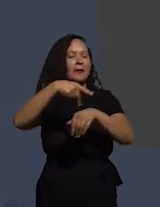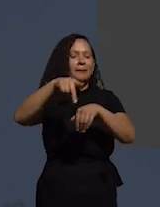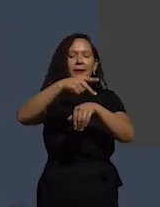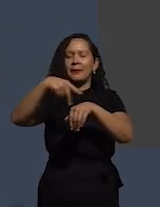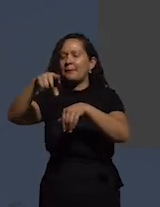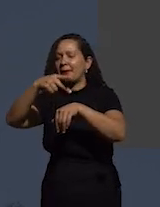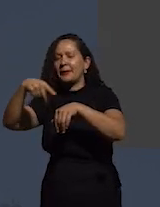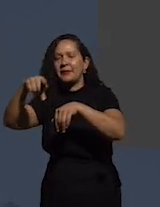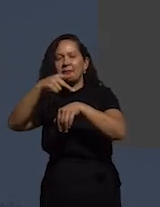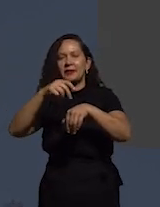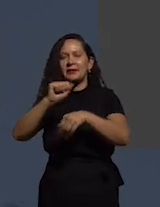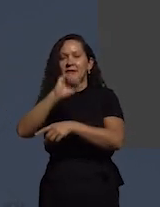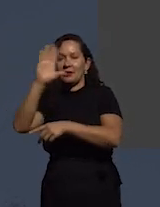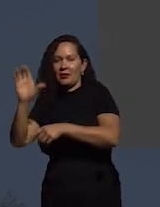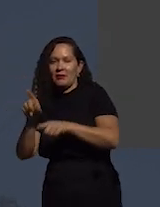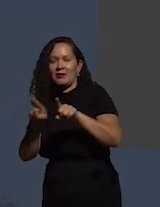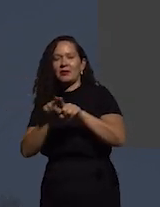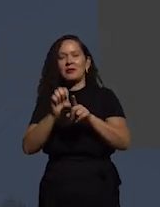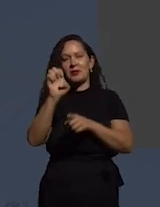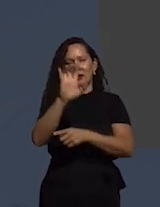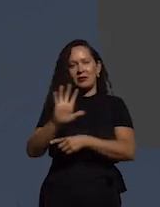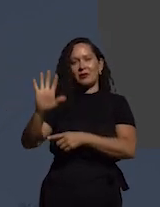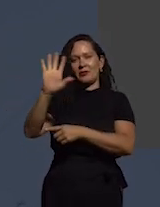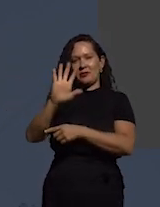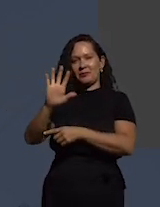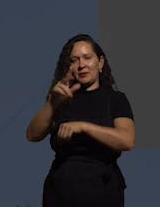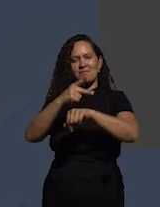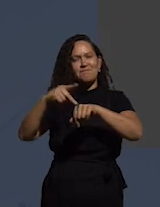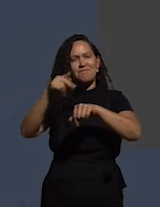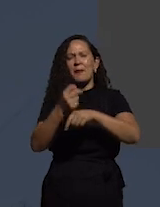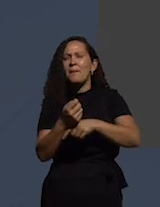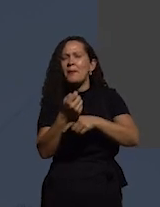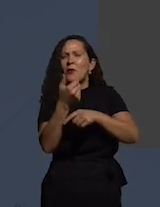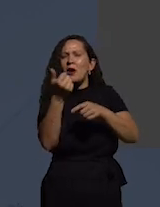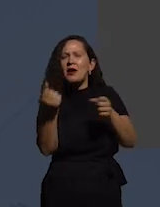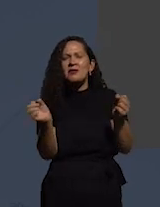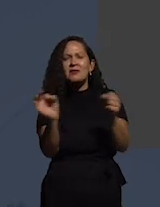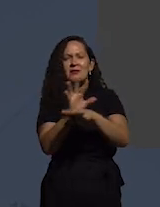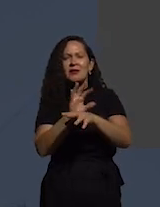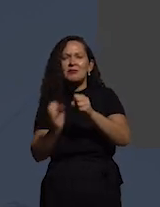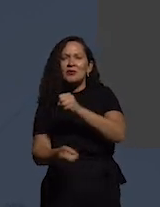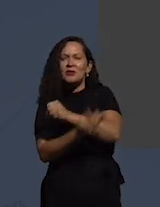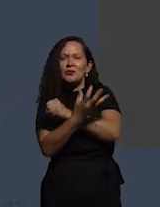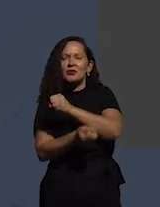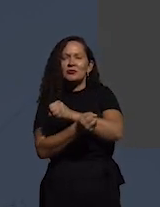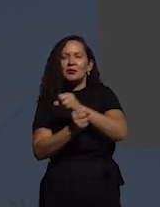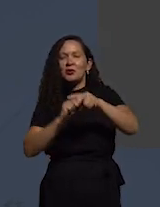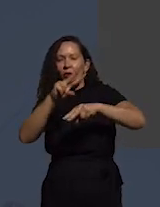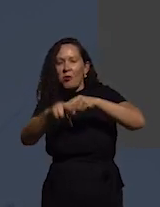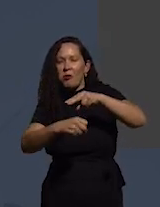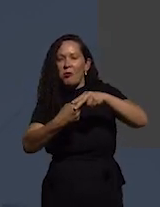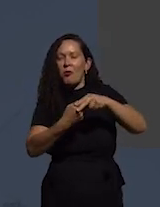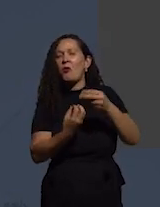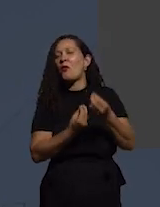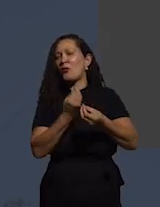Ruanda na África países que quase erradicaram a corrupção ou o suborno simplesmente